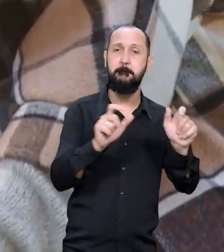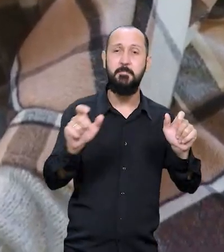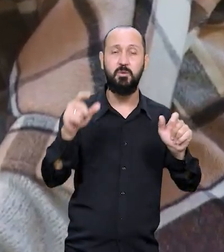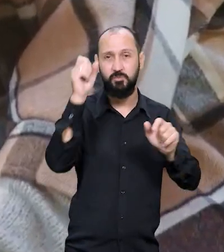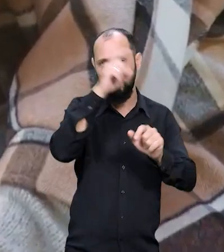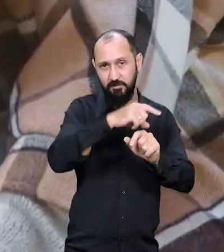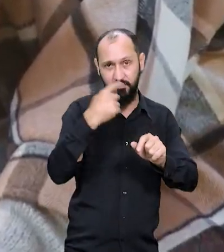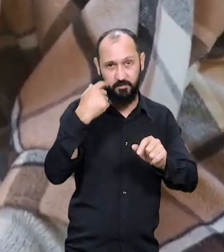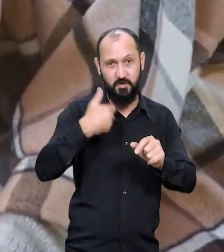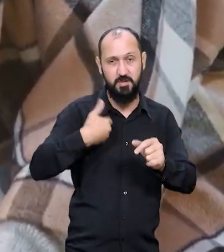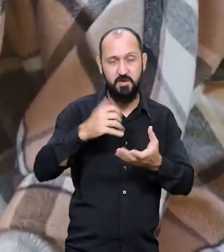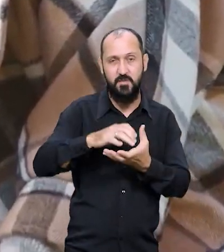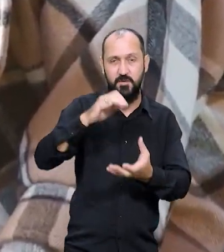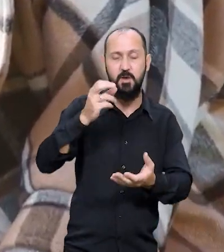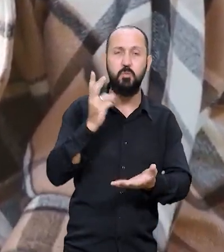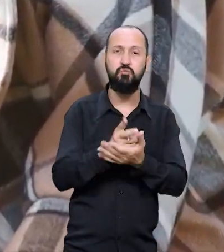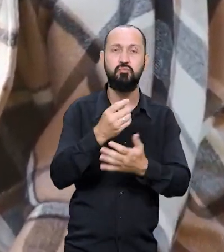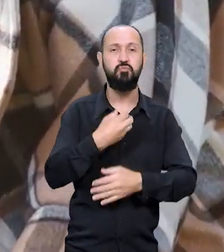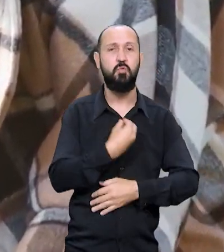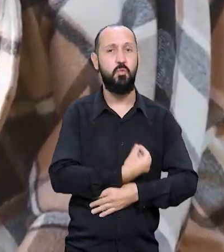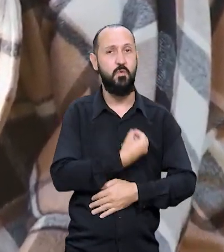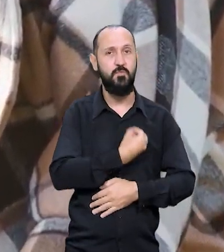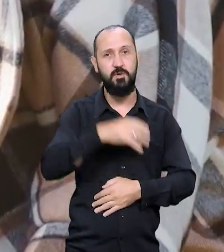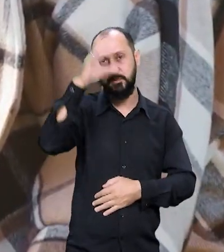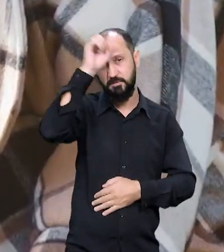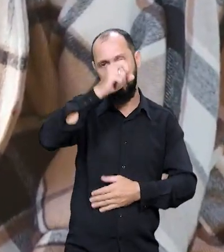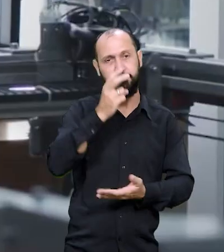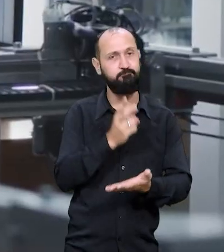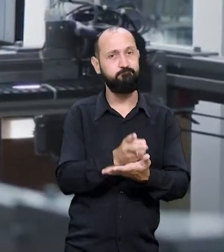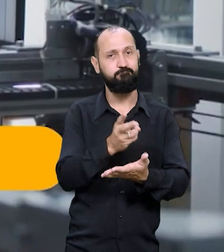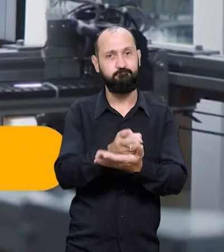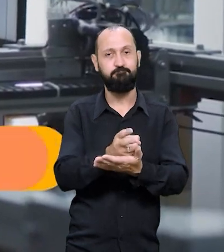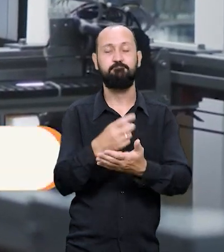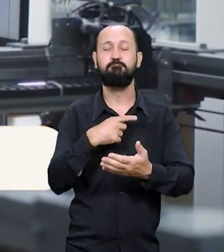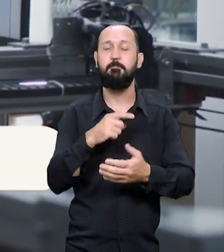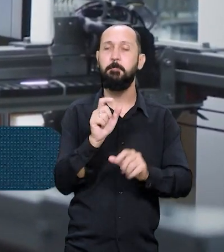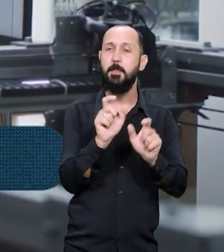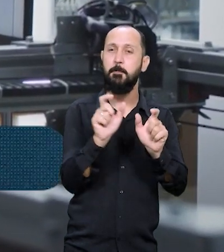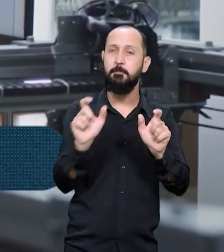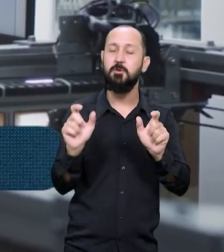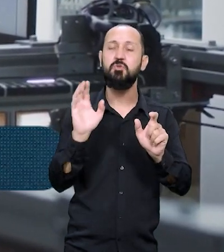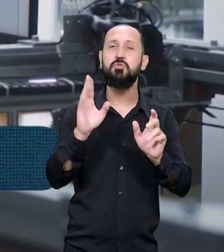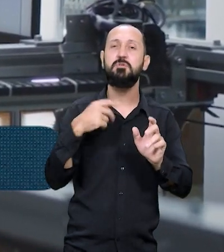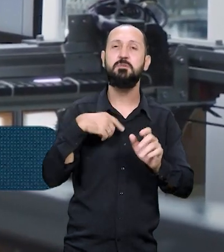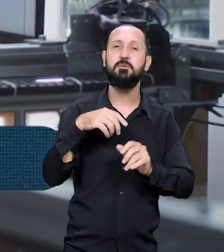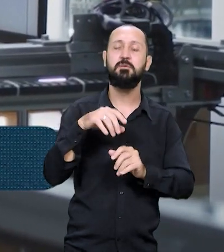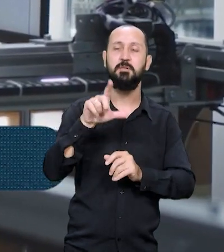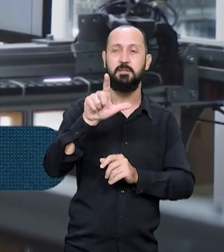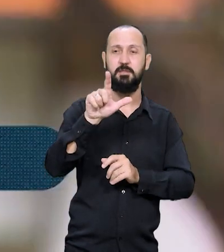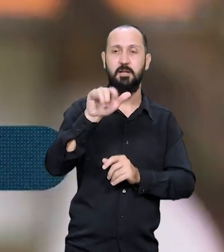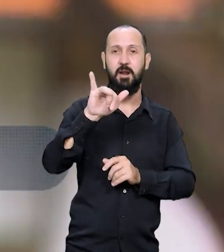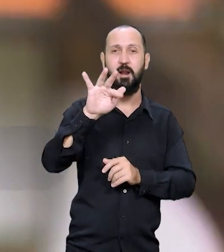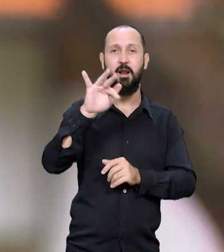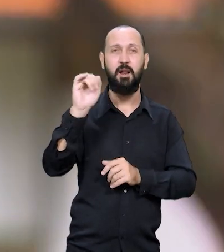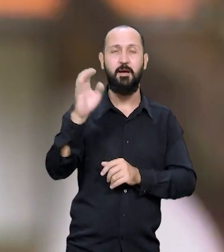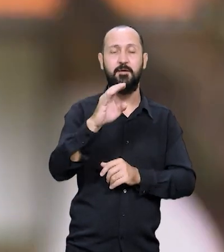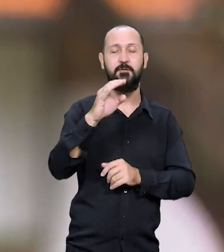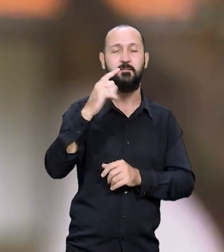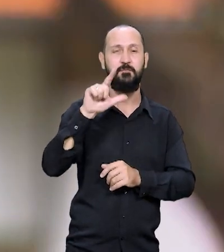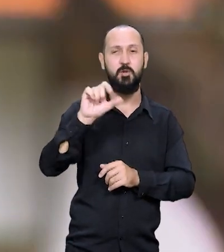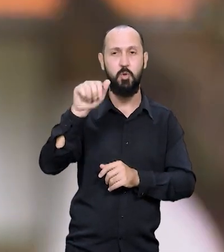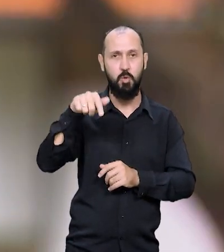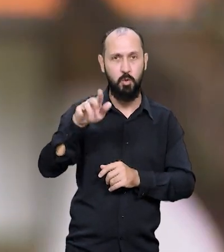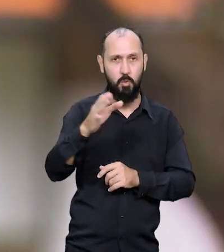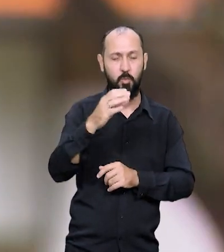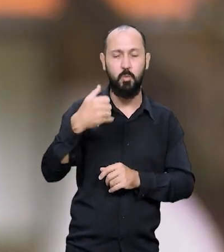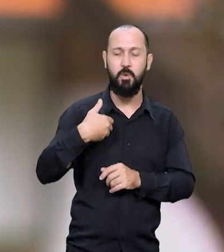desafio da velhice é manter uma vida de aprendizado contínuo, termo já conhecido como lifelong learning. E eu fui conhecer